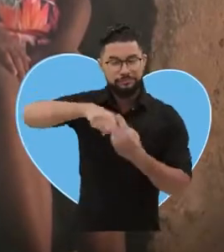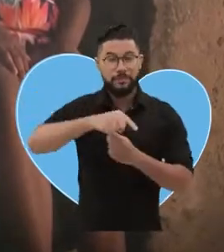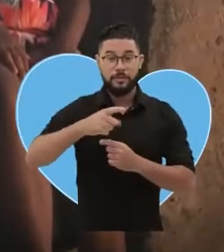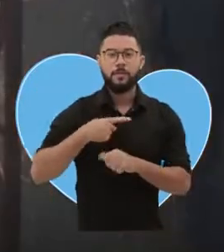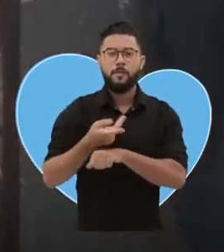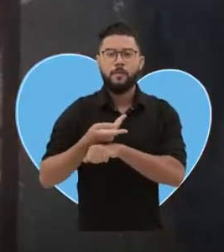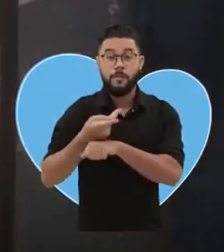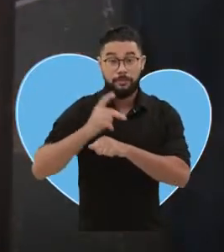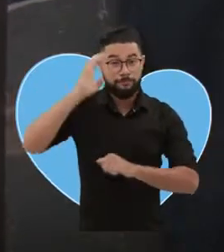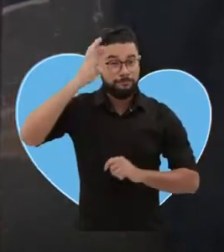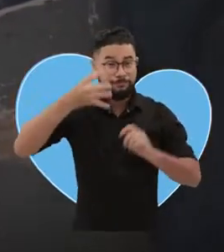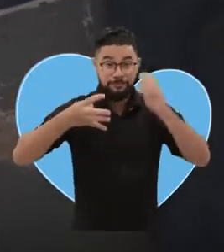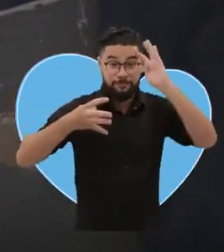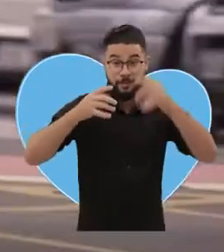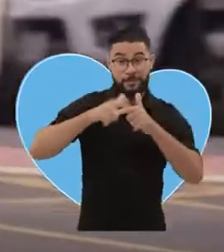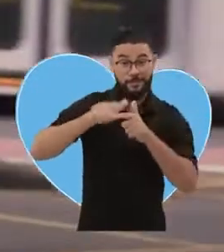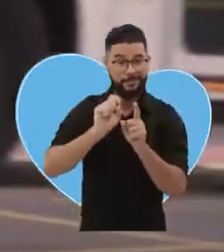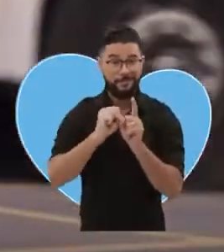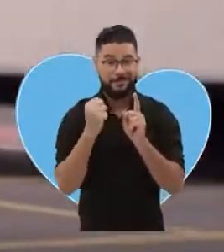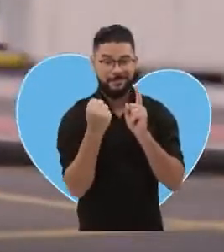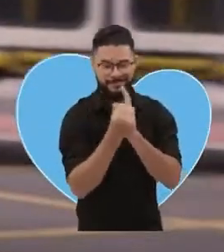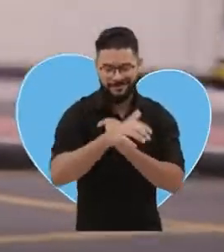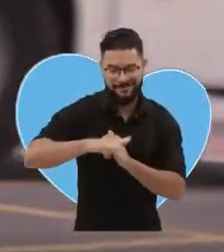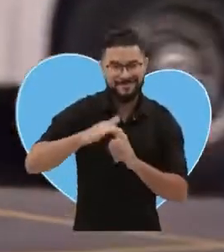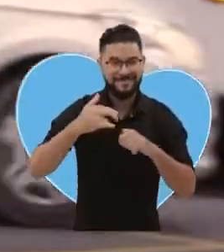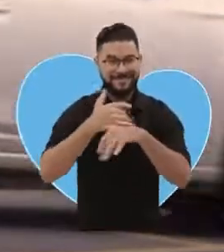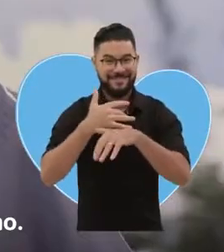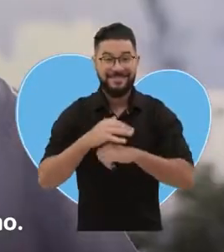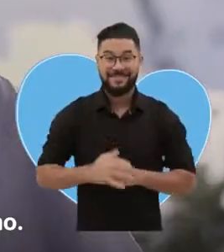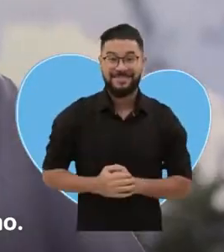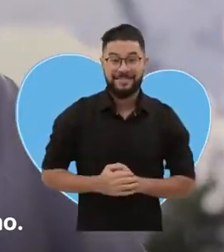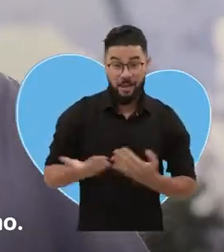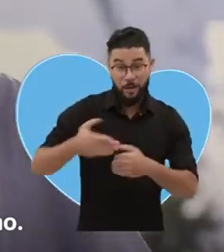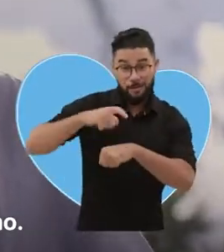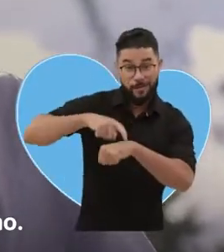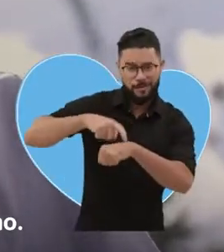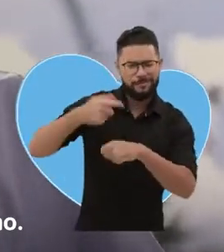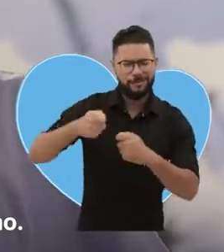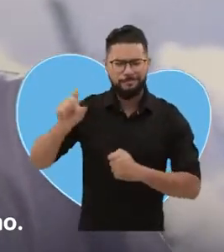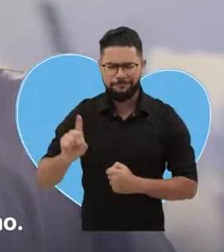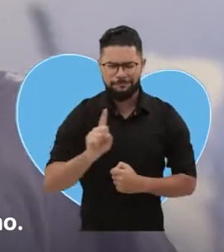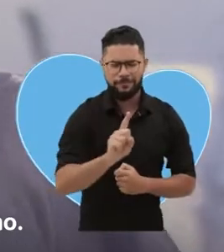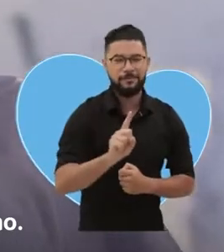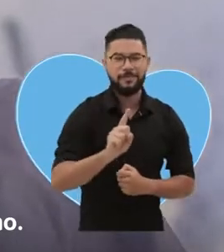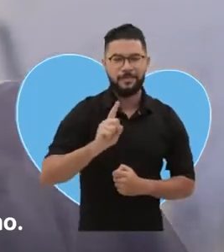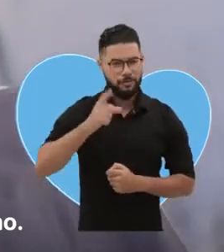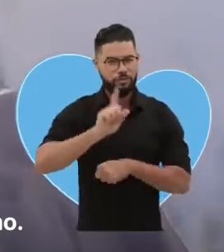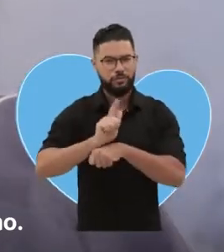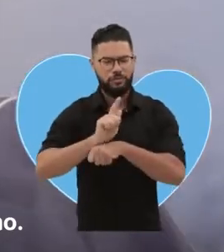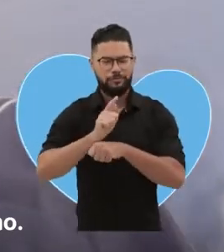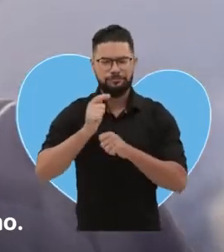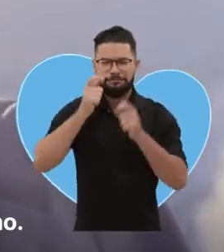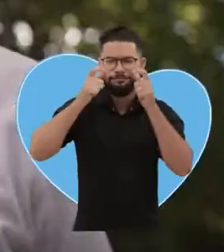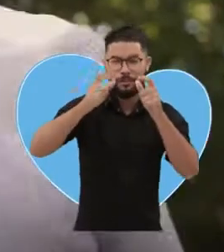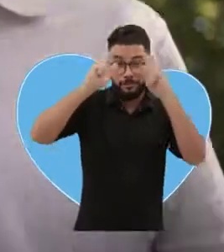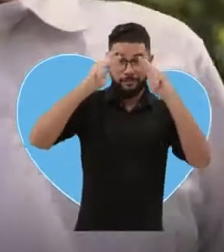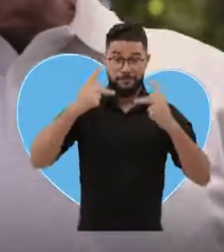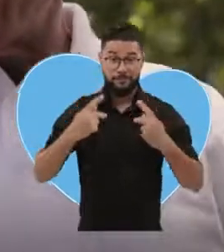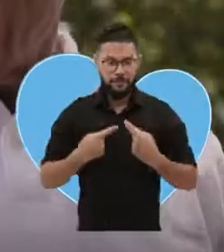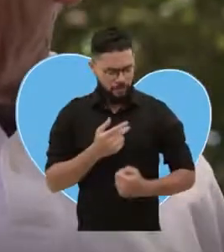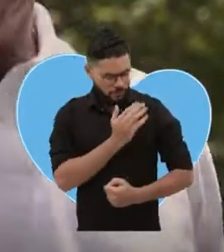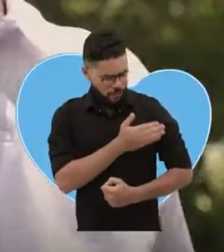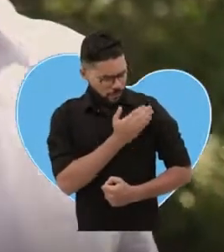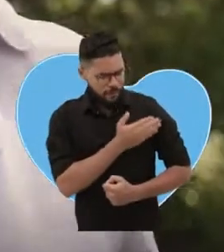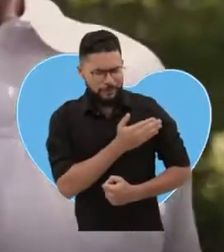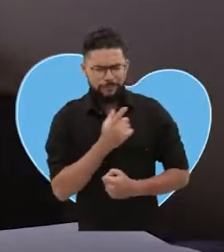buscar soluções para os problemas sociais que atingem nossa cidade. O momento pede um gestor com esse olhar humano. Alguém